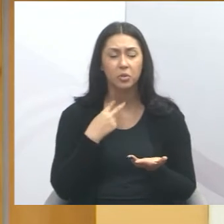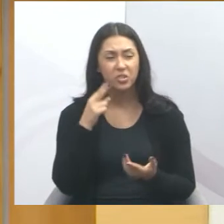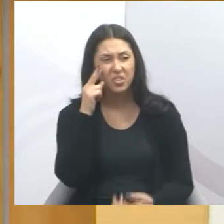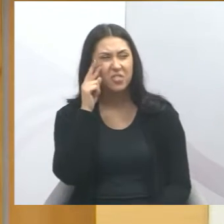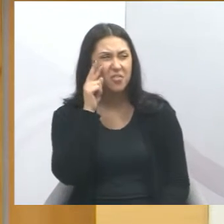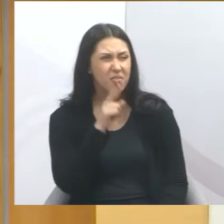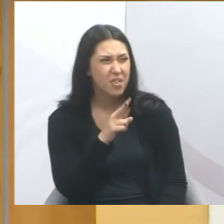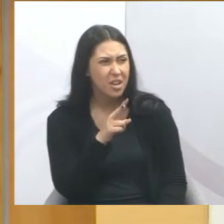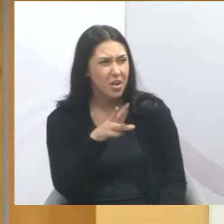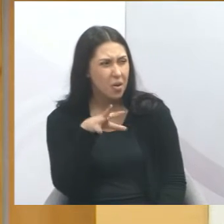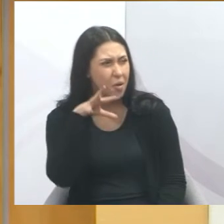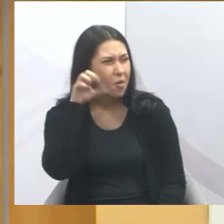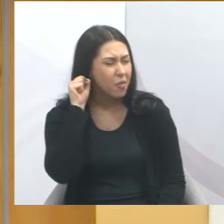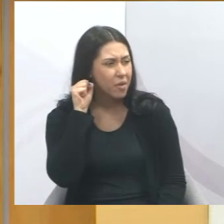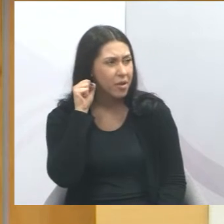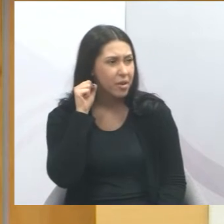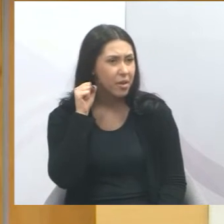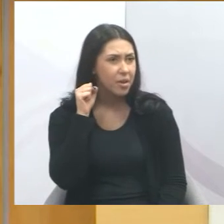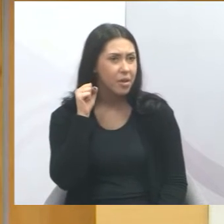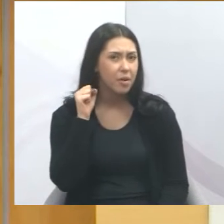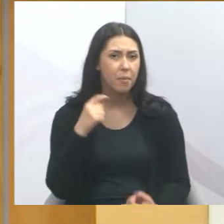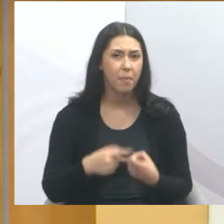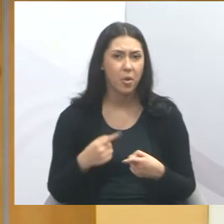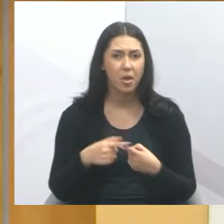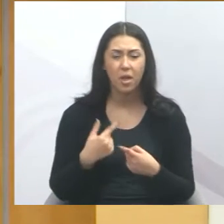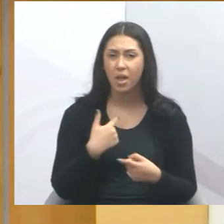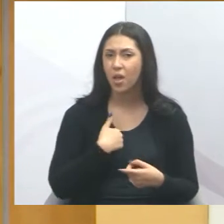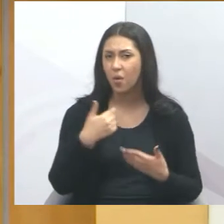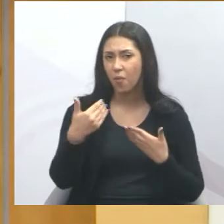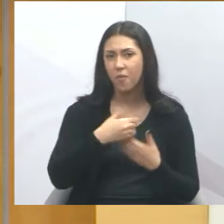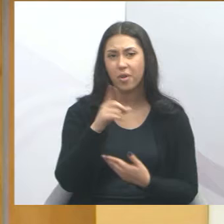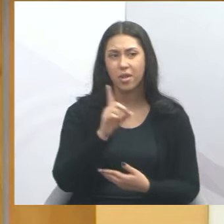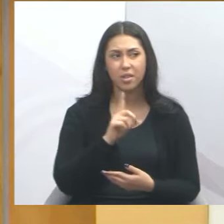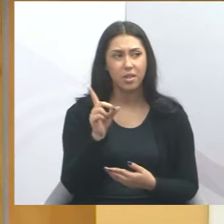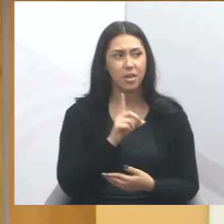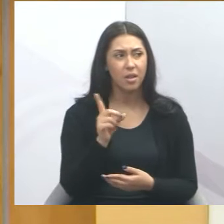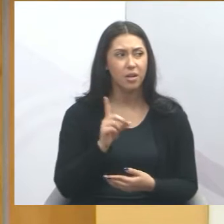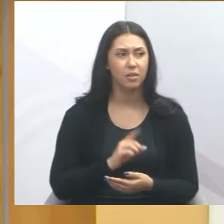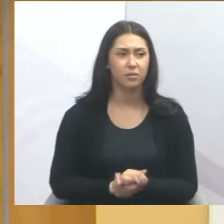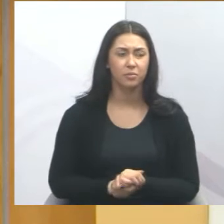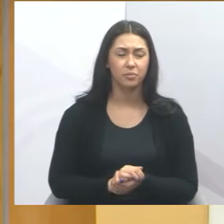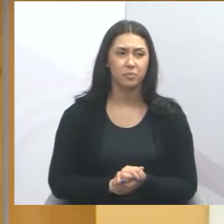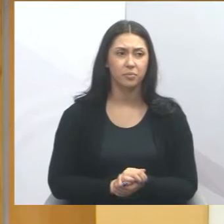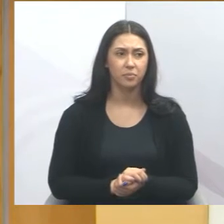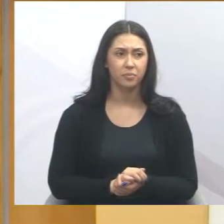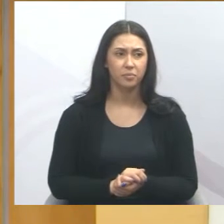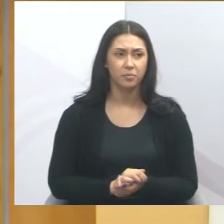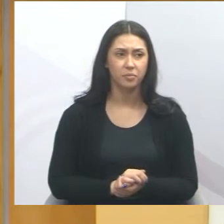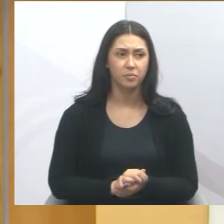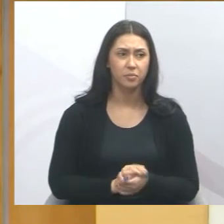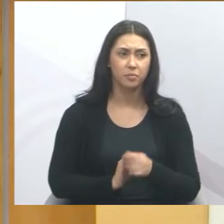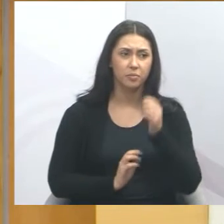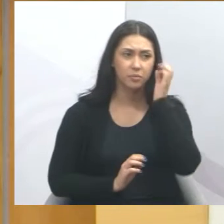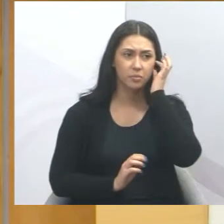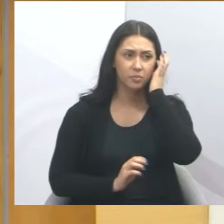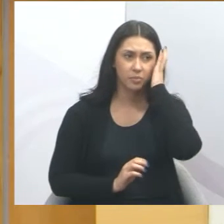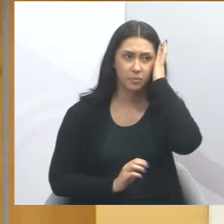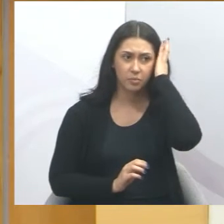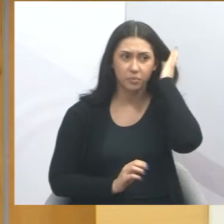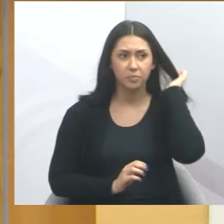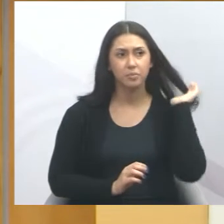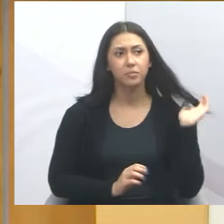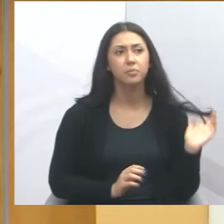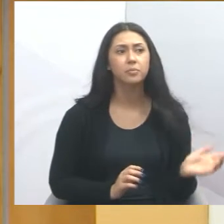exatamente o que foi dito na entrevista que a vossa senhoria deu a esse importante meio de